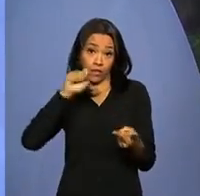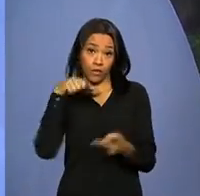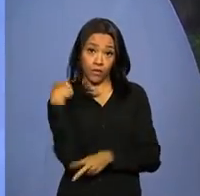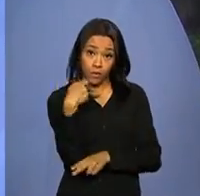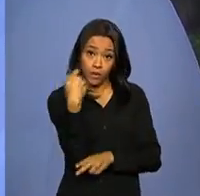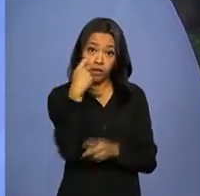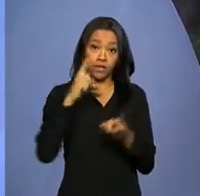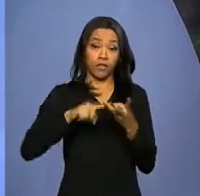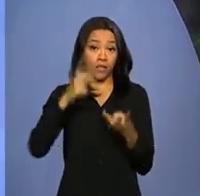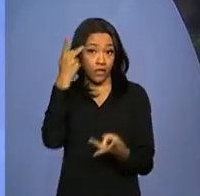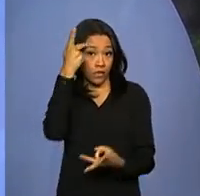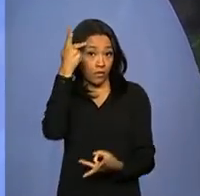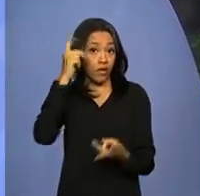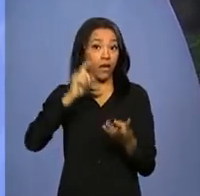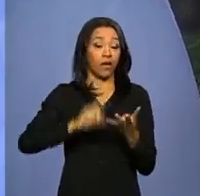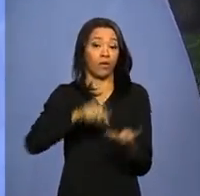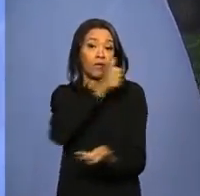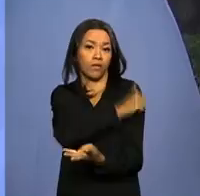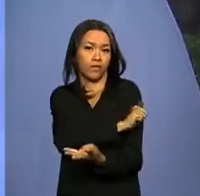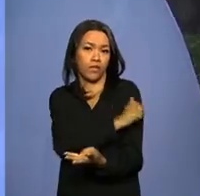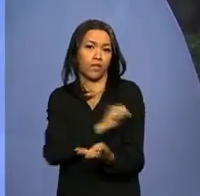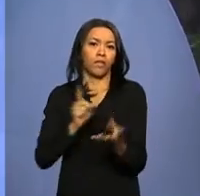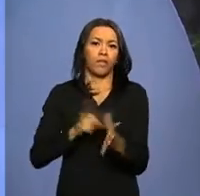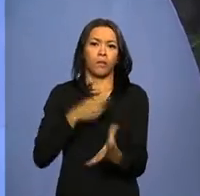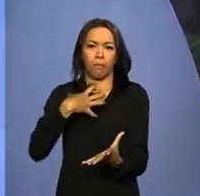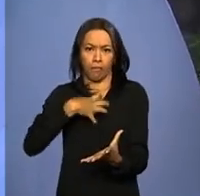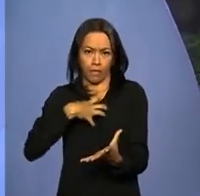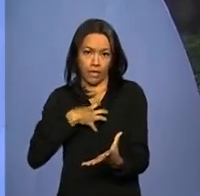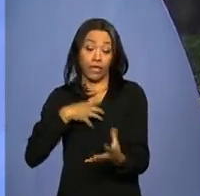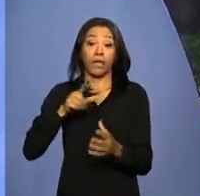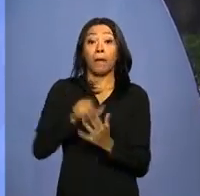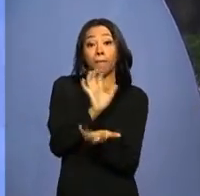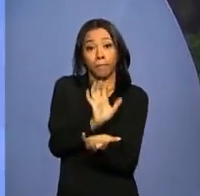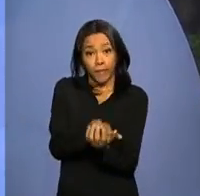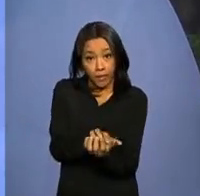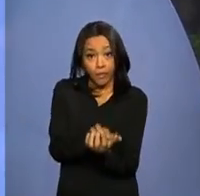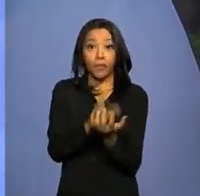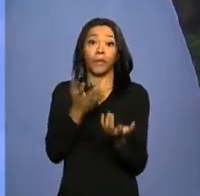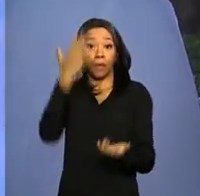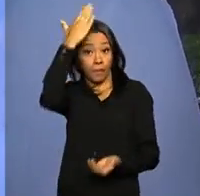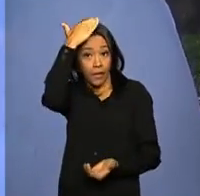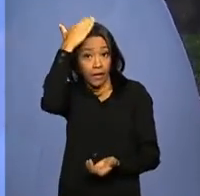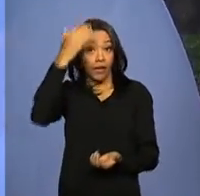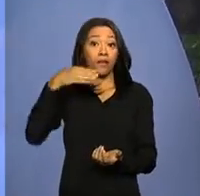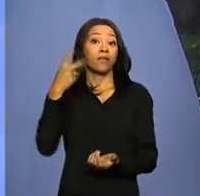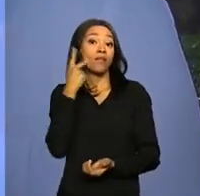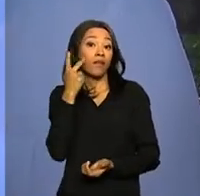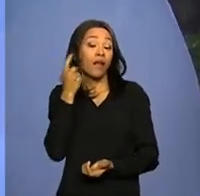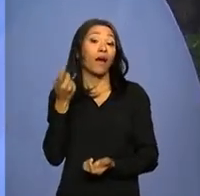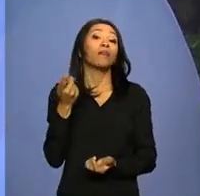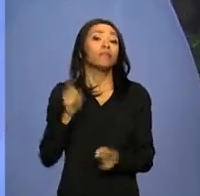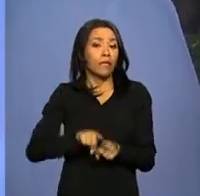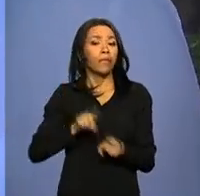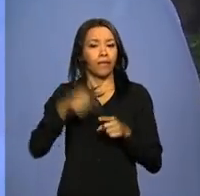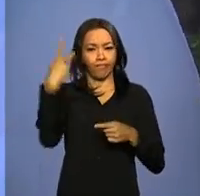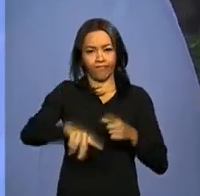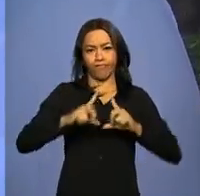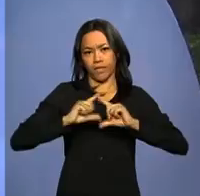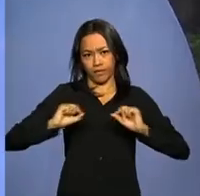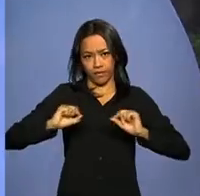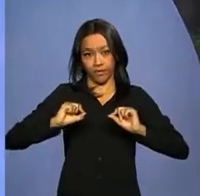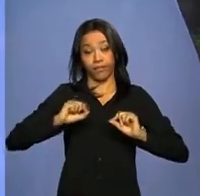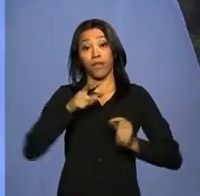do Sul, São Paulo, Rio de Janeiro, Bahia, Pernambuco, Pará, Ceará, além do Distrito Federal.